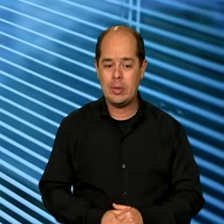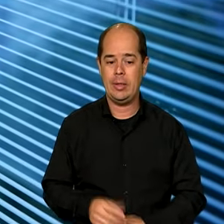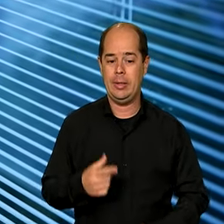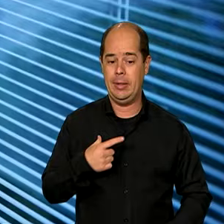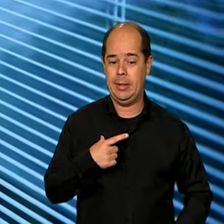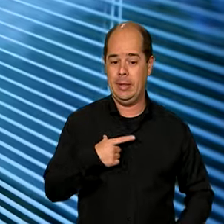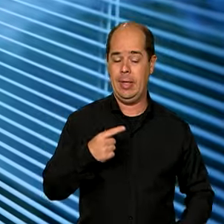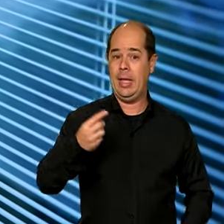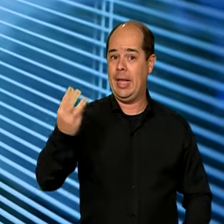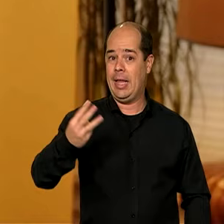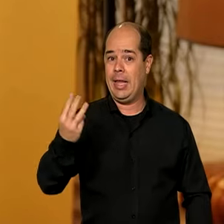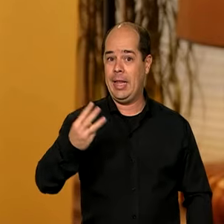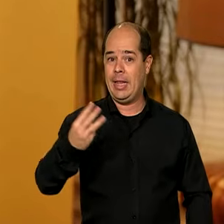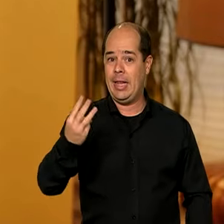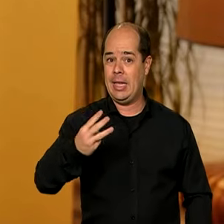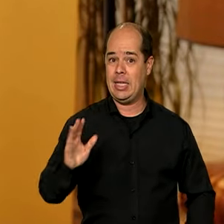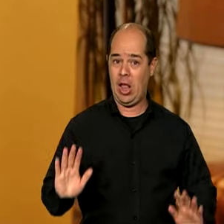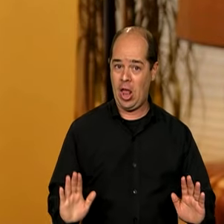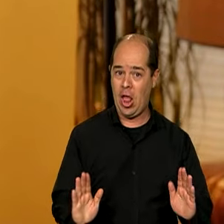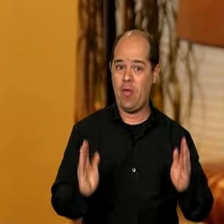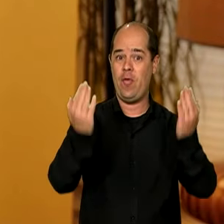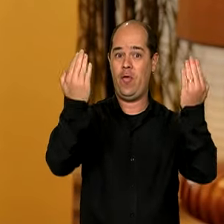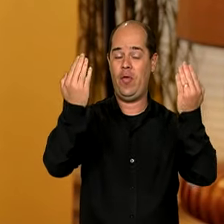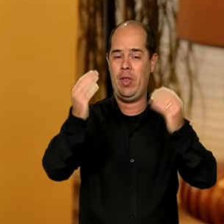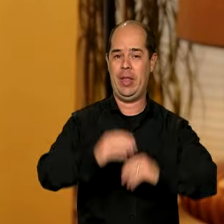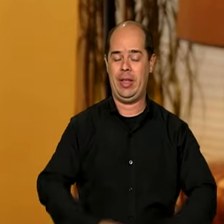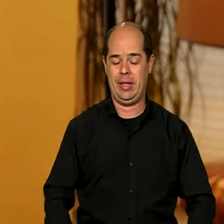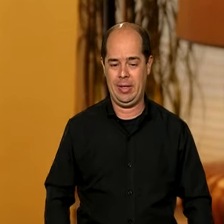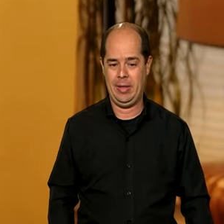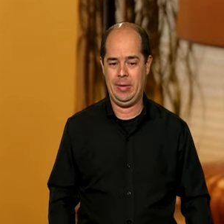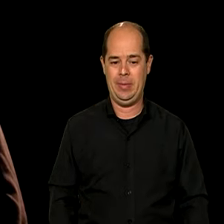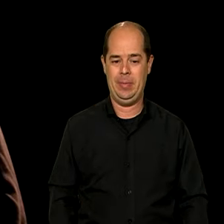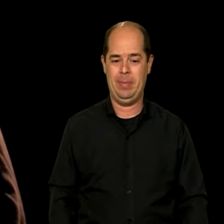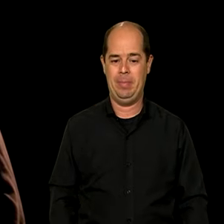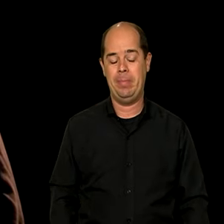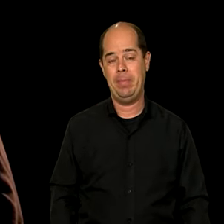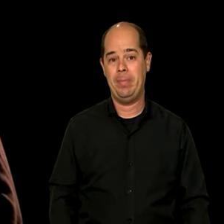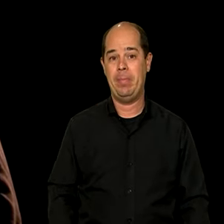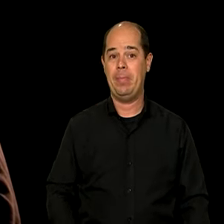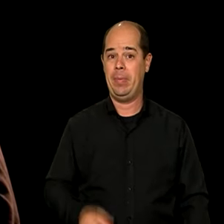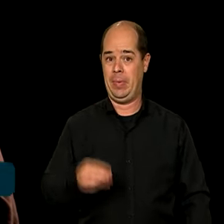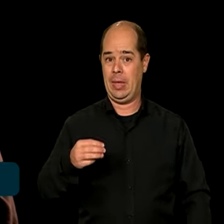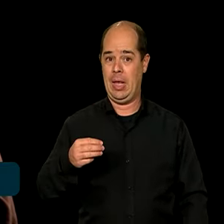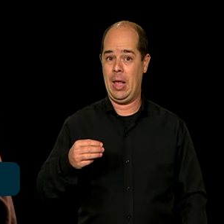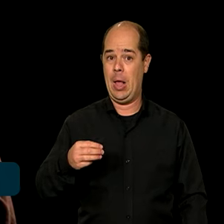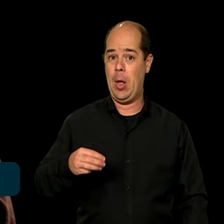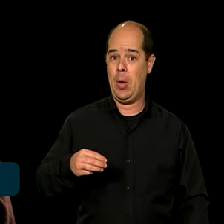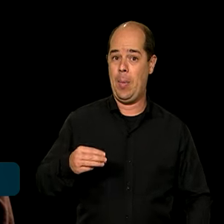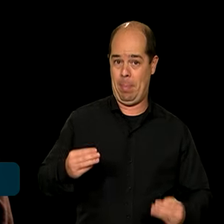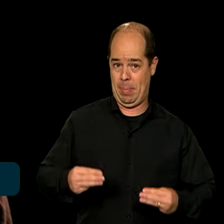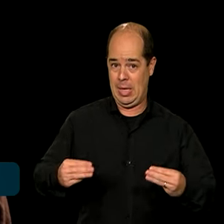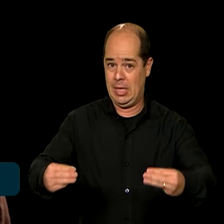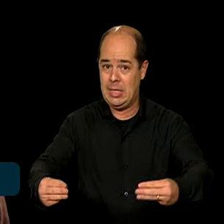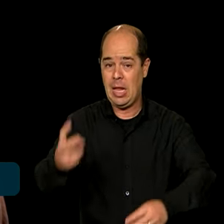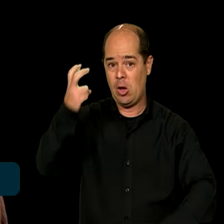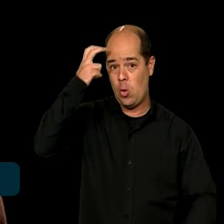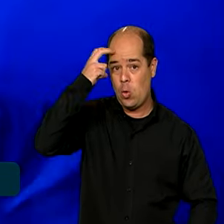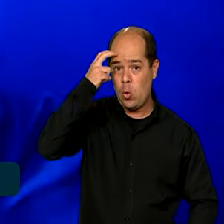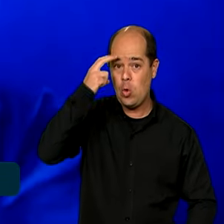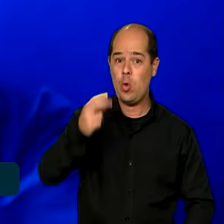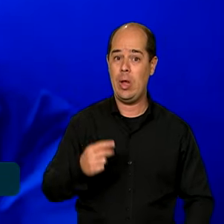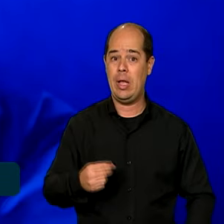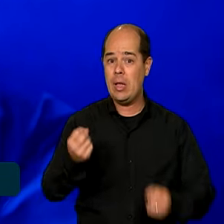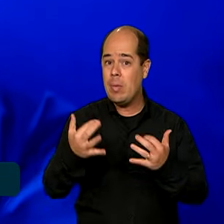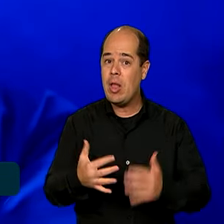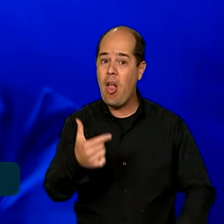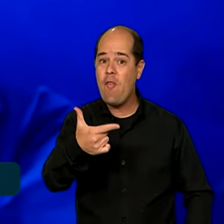nesta terceira edição do mercado das indústrias criativas do Brasil. Segundo o Ministério da Cultura, mais de 20 milhões de dólares